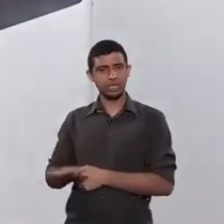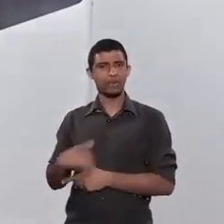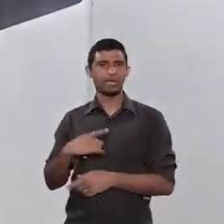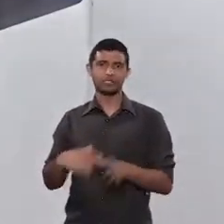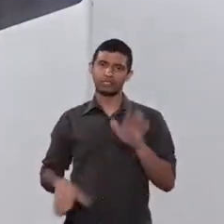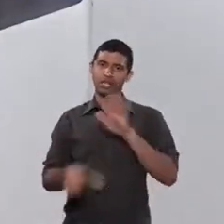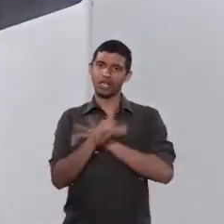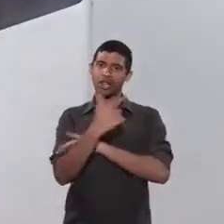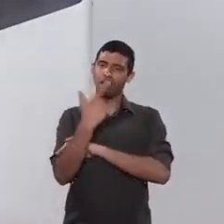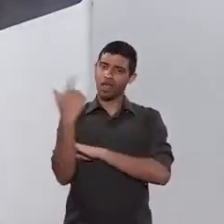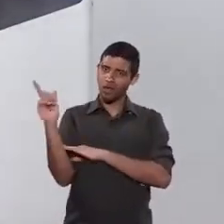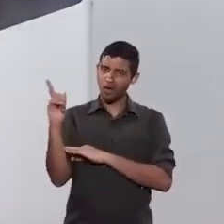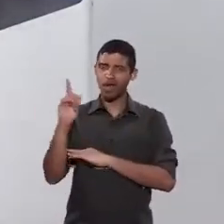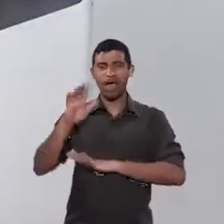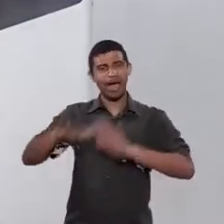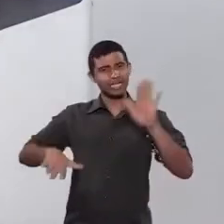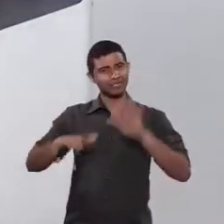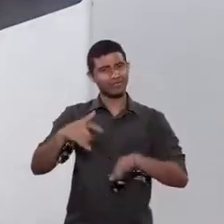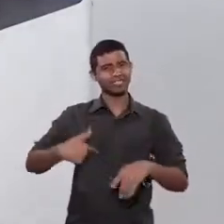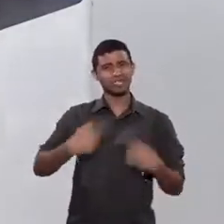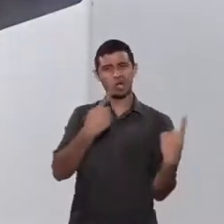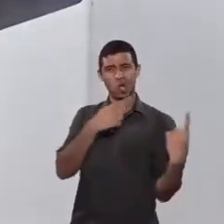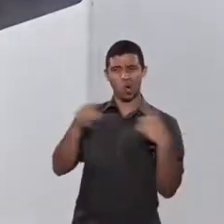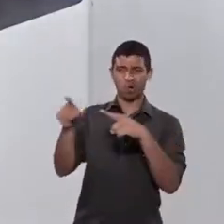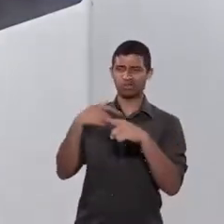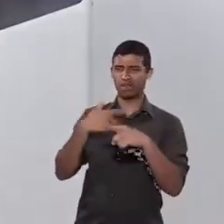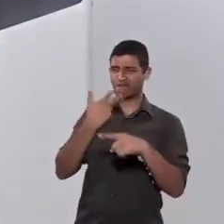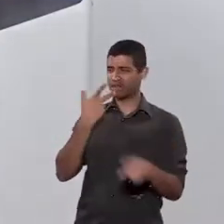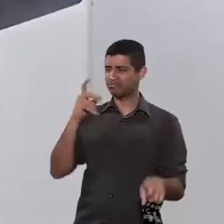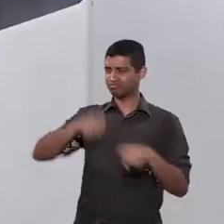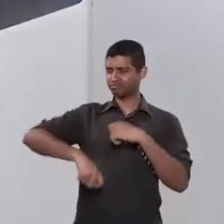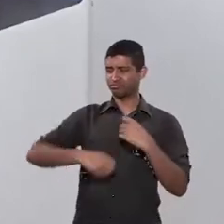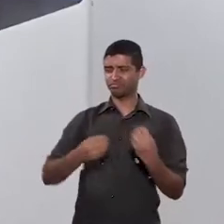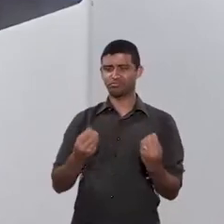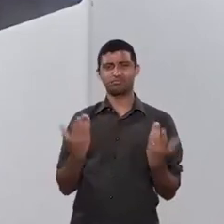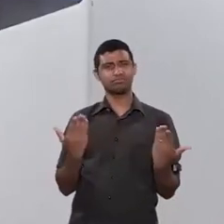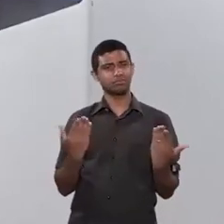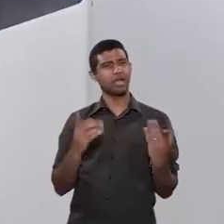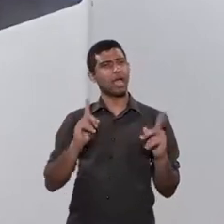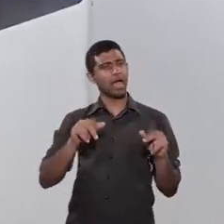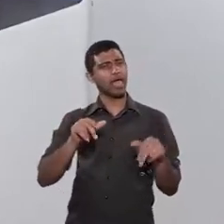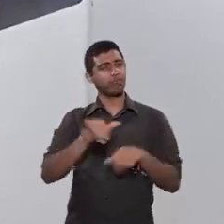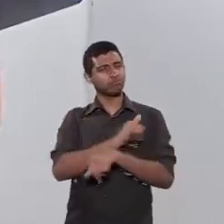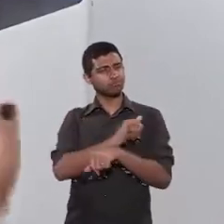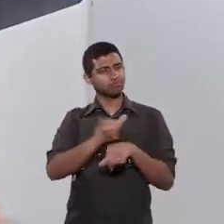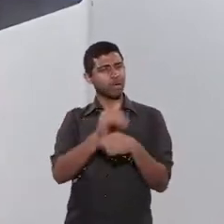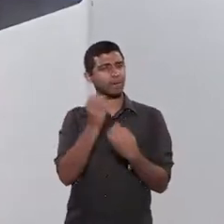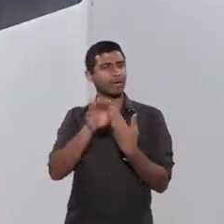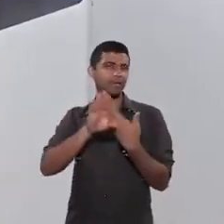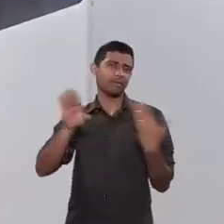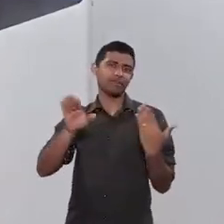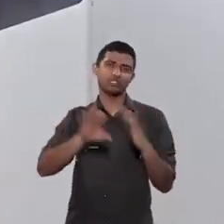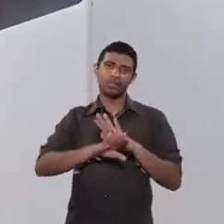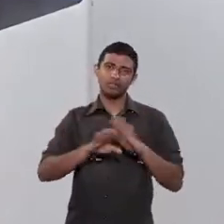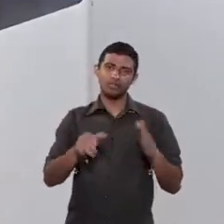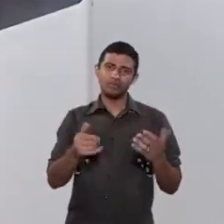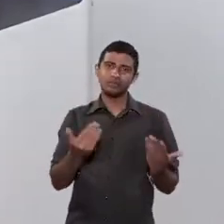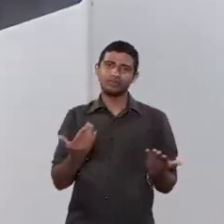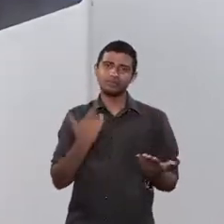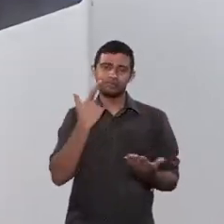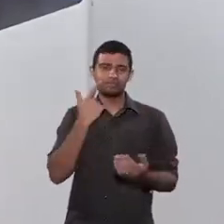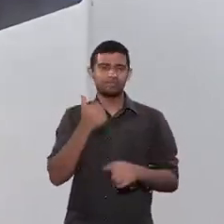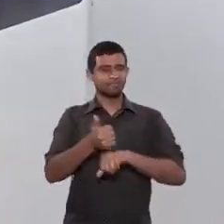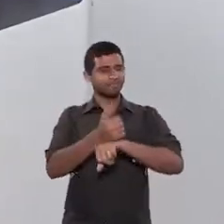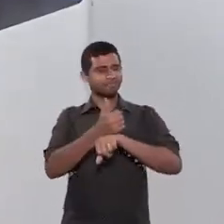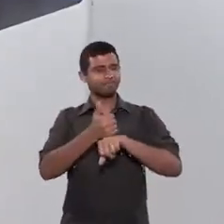sexual mas tem lei muitas vezes a acusação de abuso sexual ela é uma ferramenta para impedir o convívio então